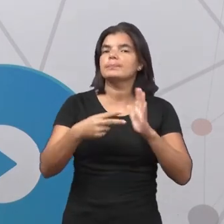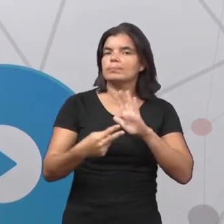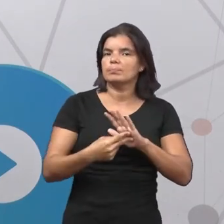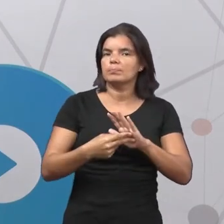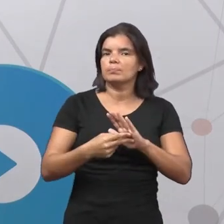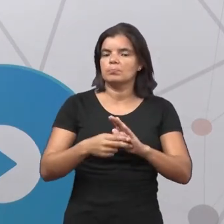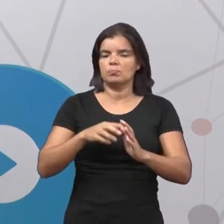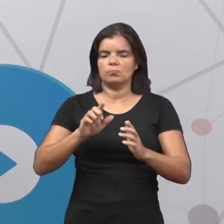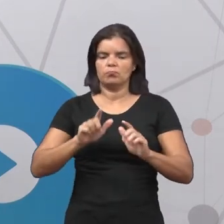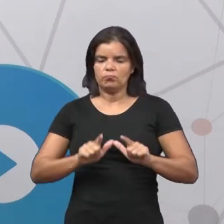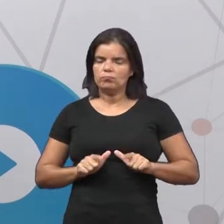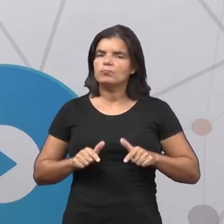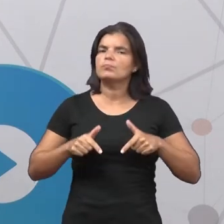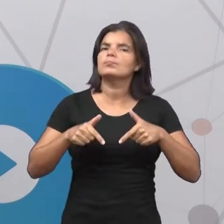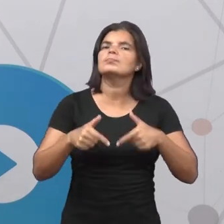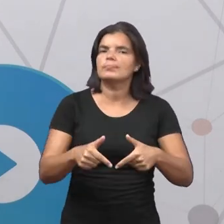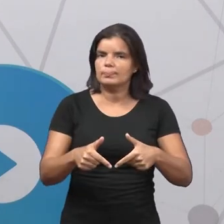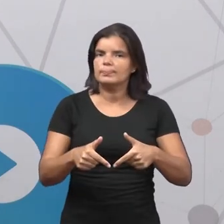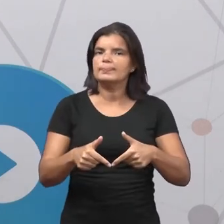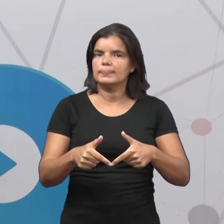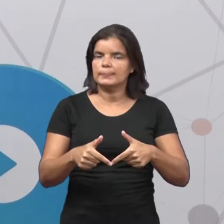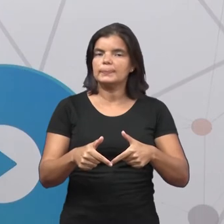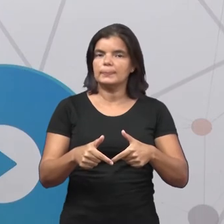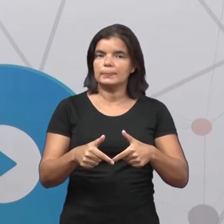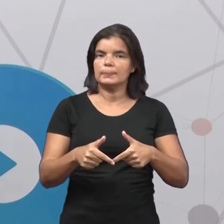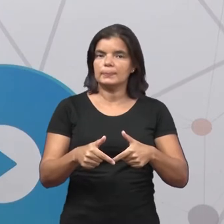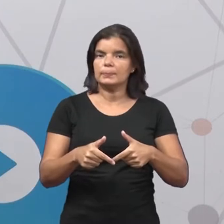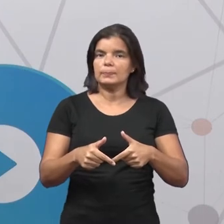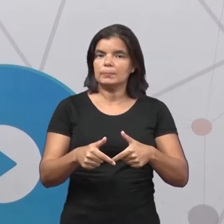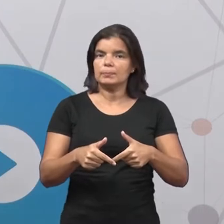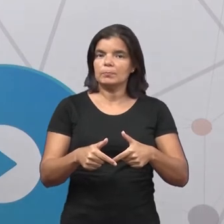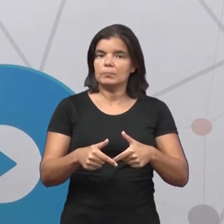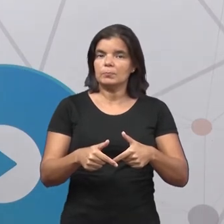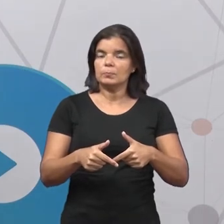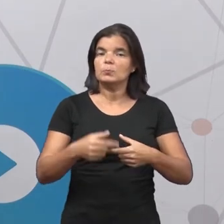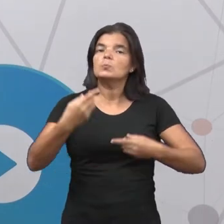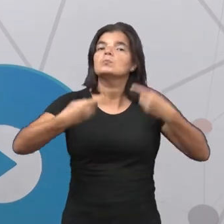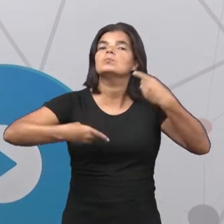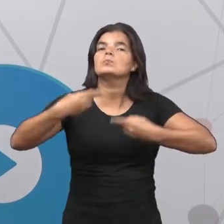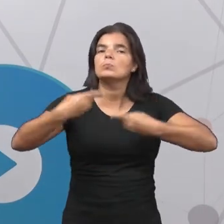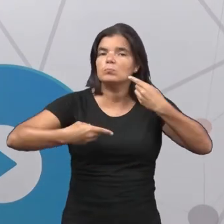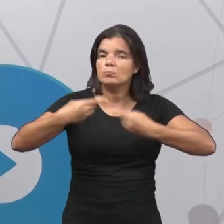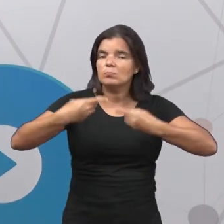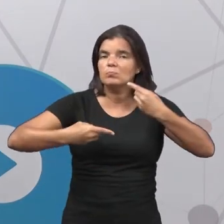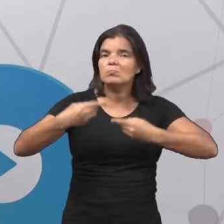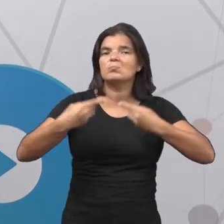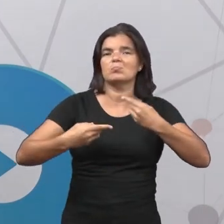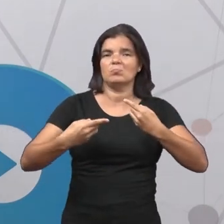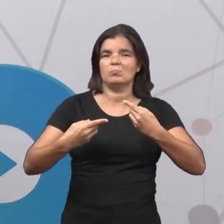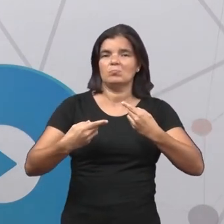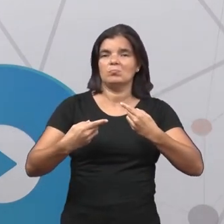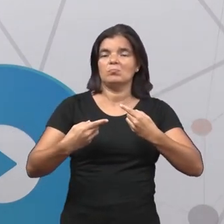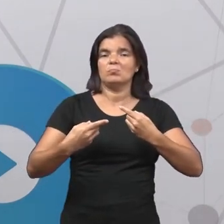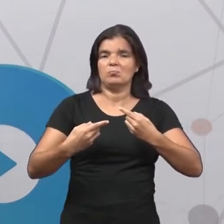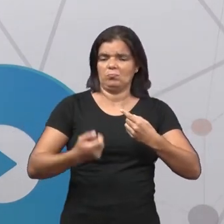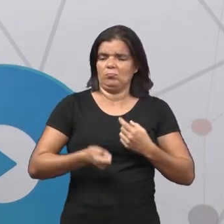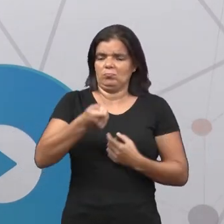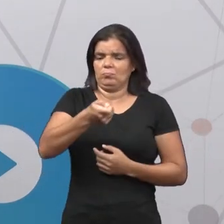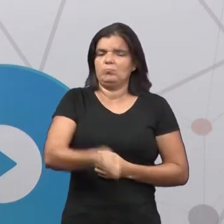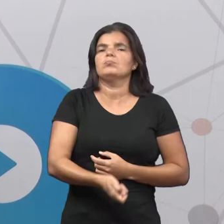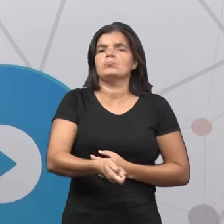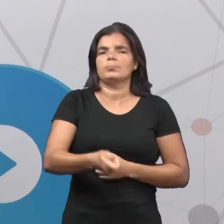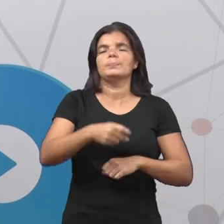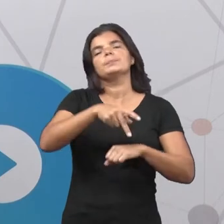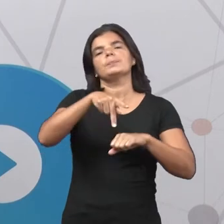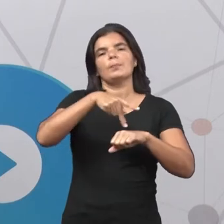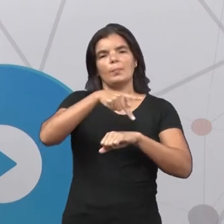afrontar mesmo, podemos utilizar essa palavra, o regime político, aquele cenário que estava imposto no